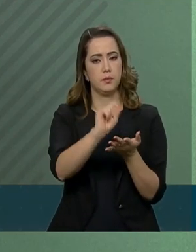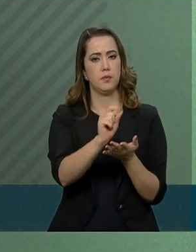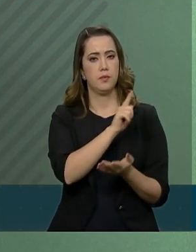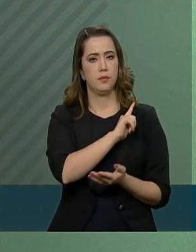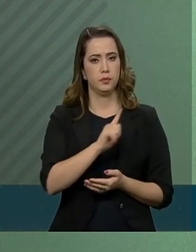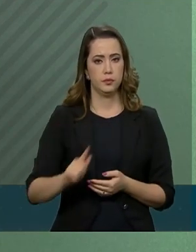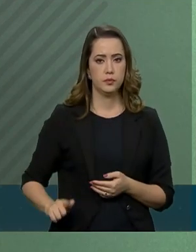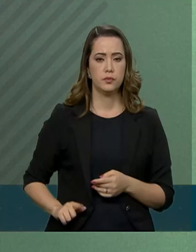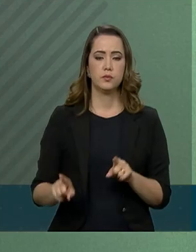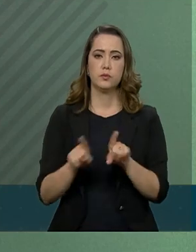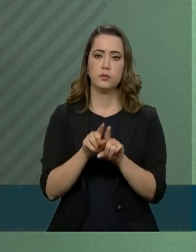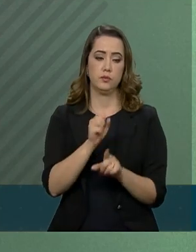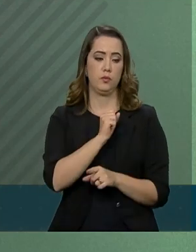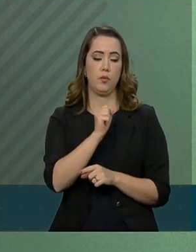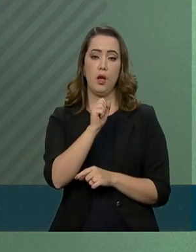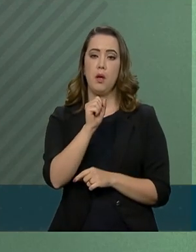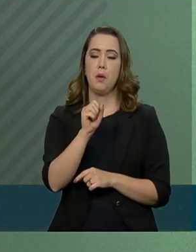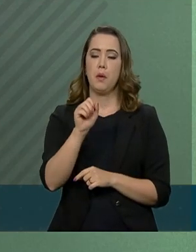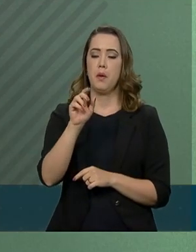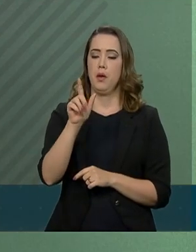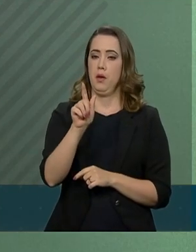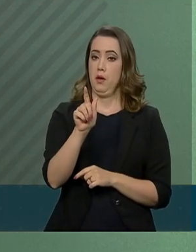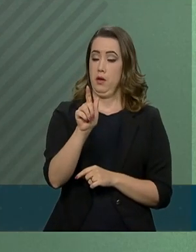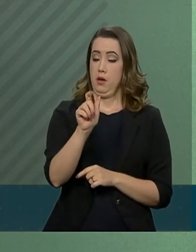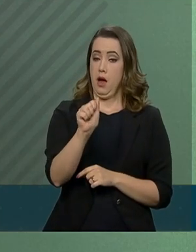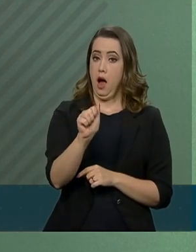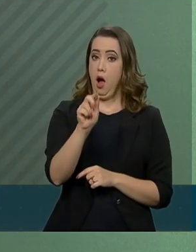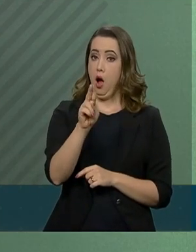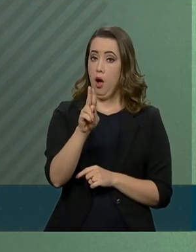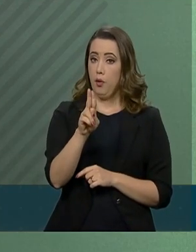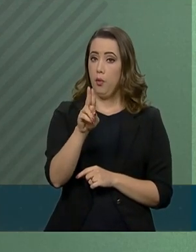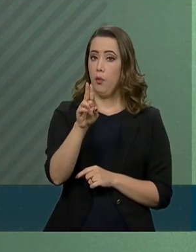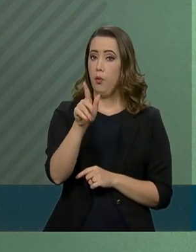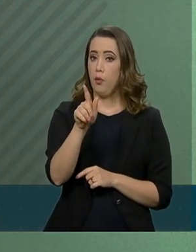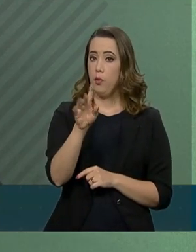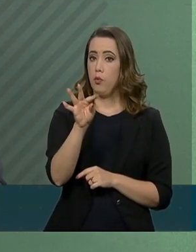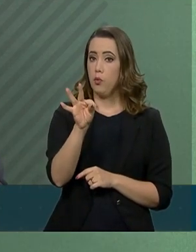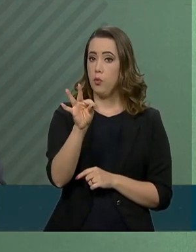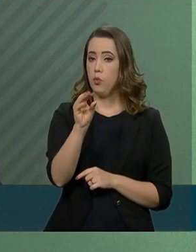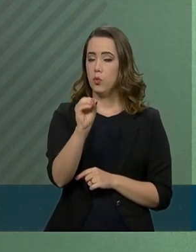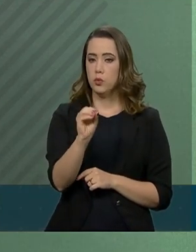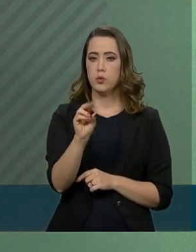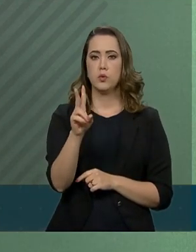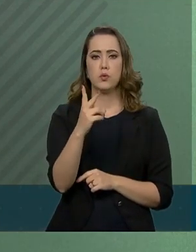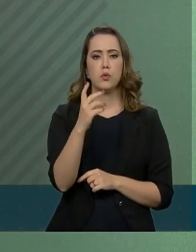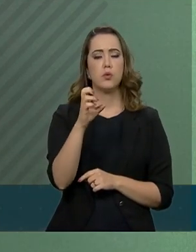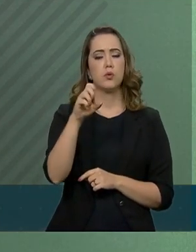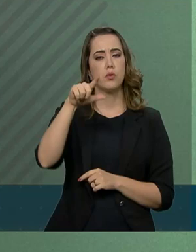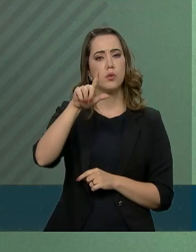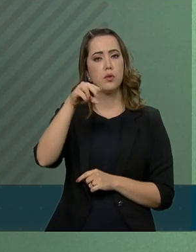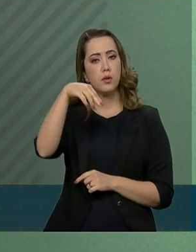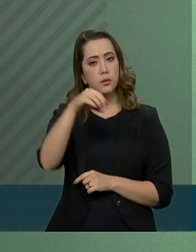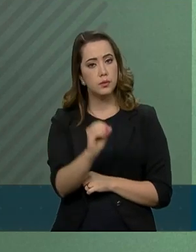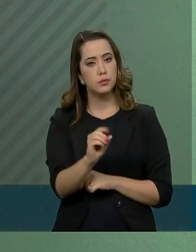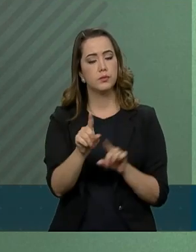-chefe do Gabinete de Segurança Institucional da Presidência da República e os comandantes das três forças.